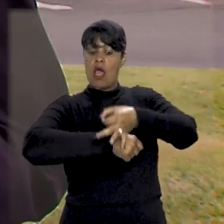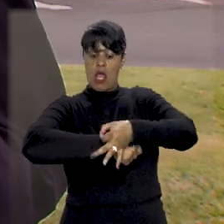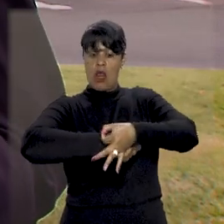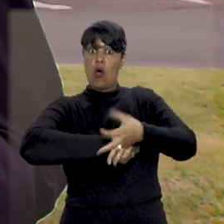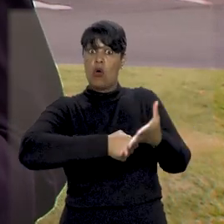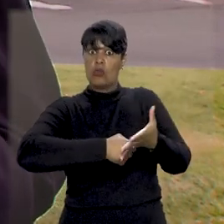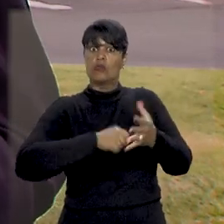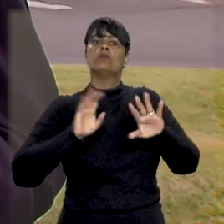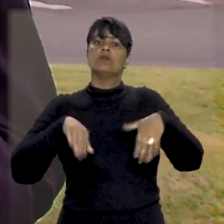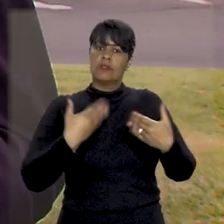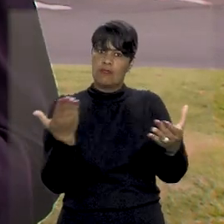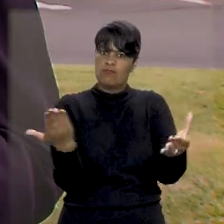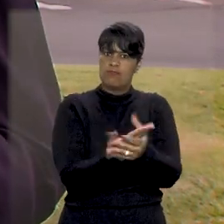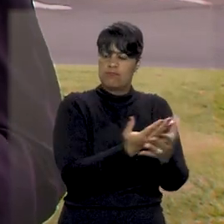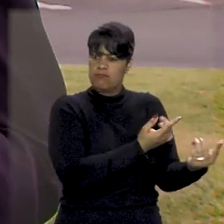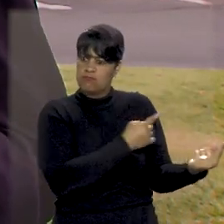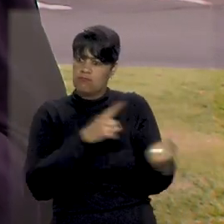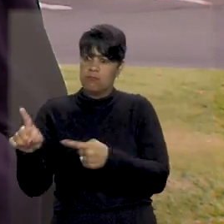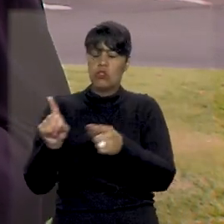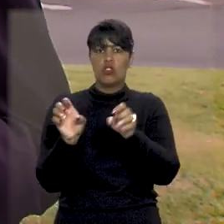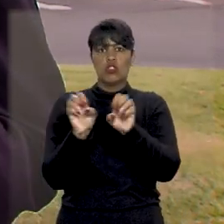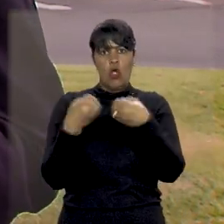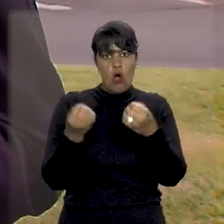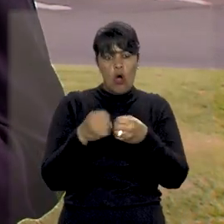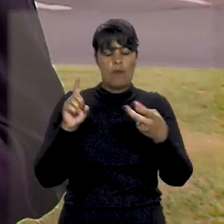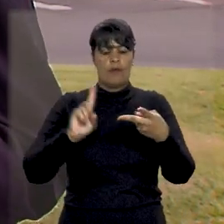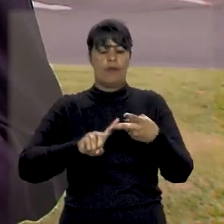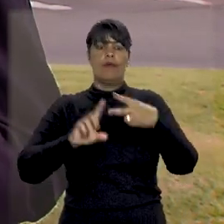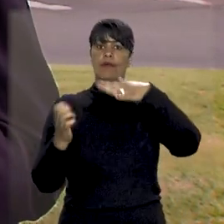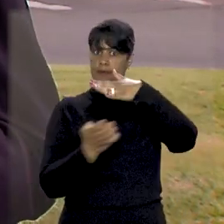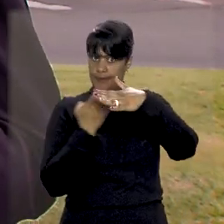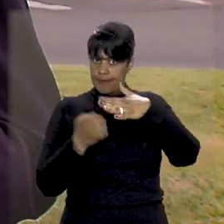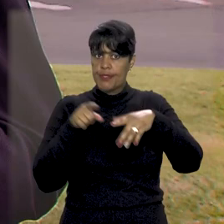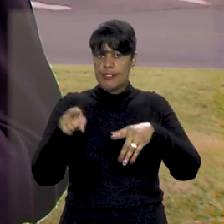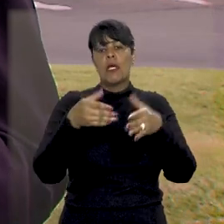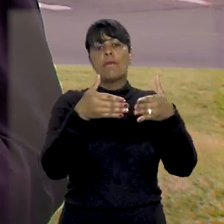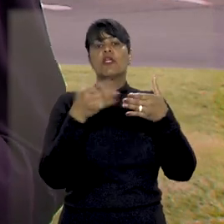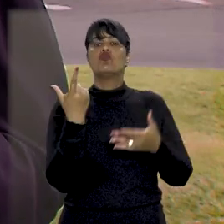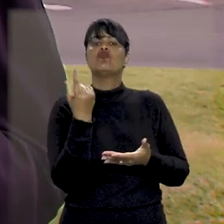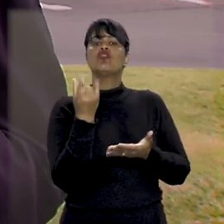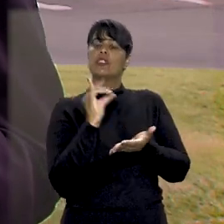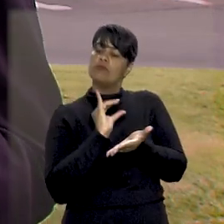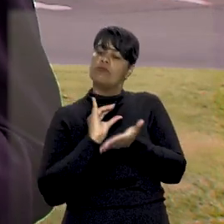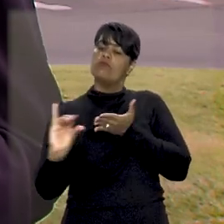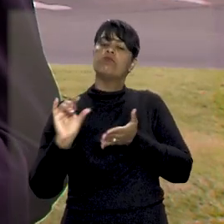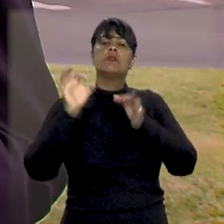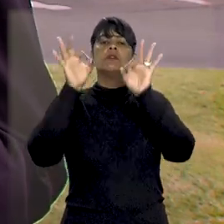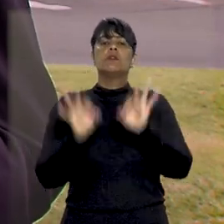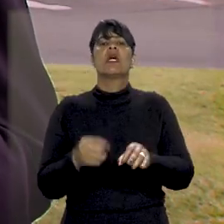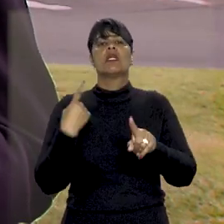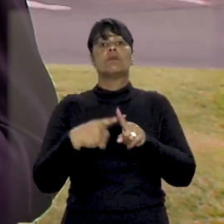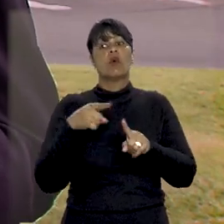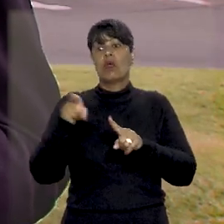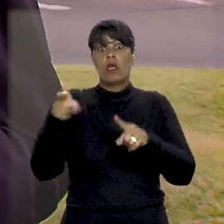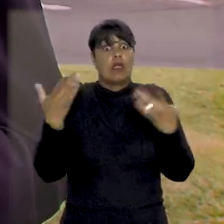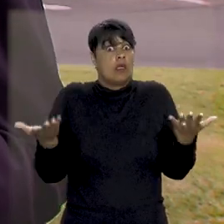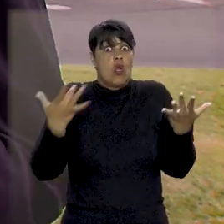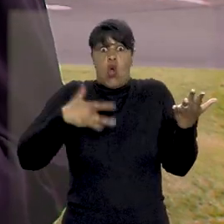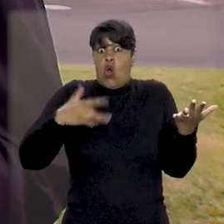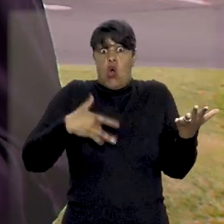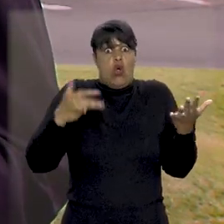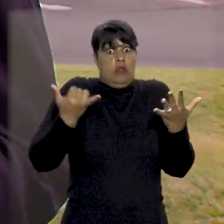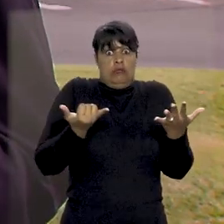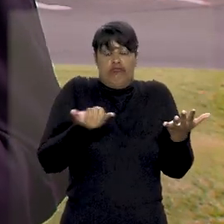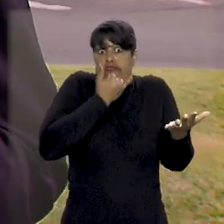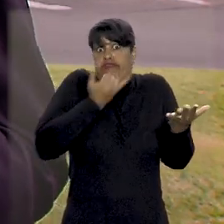shopping e a administradora do estacionamento e pediu reparação por danos materiais e morais em razão do assalto. As